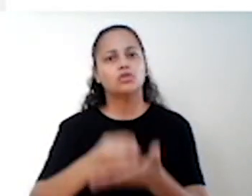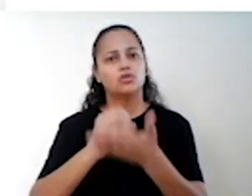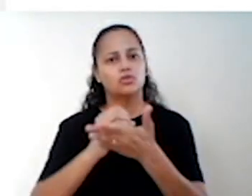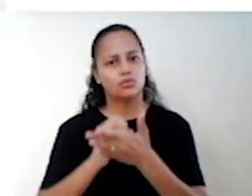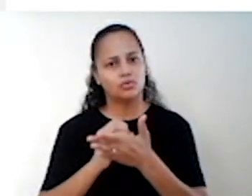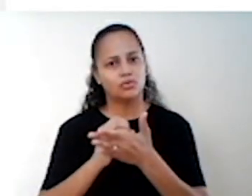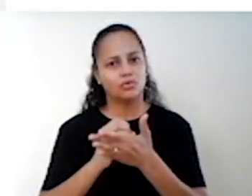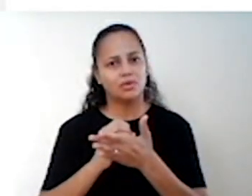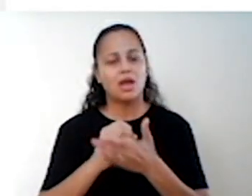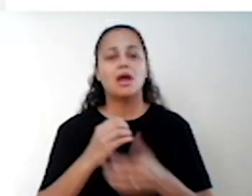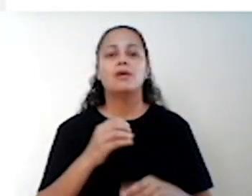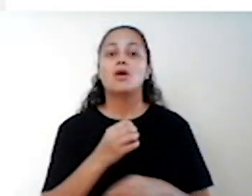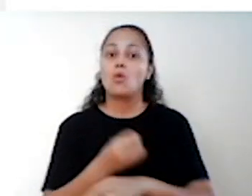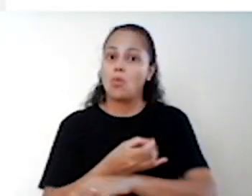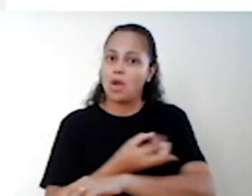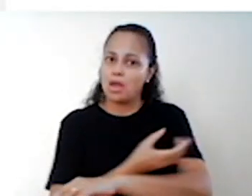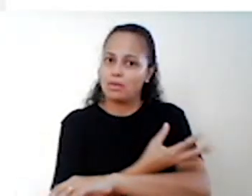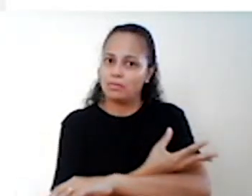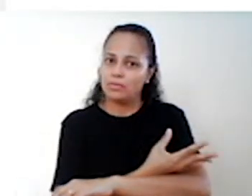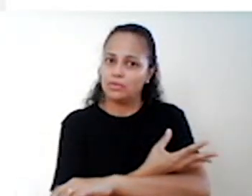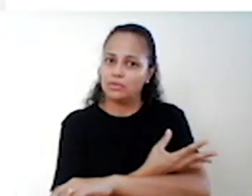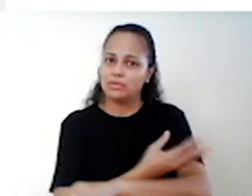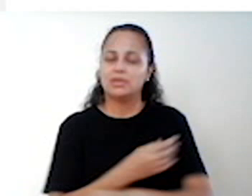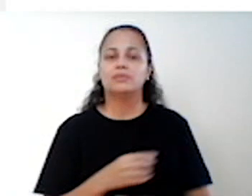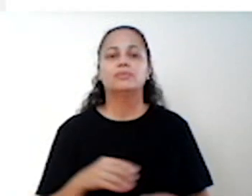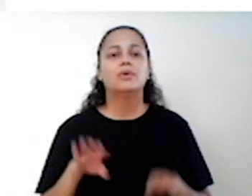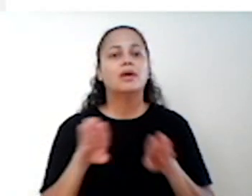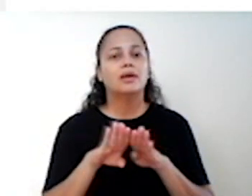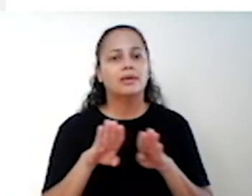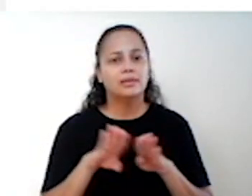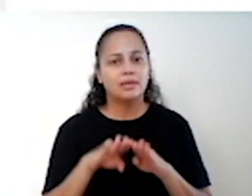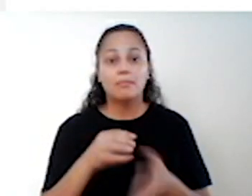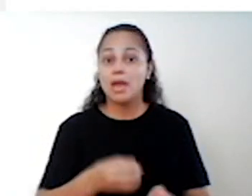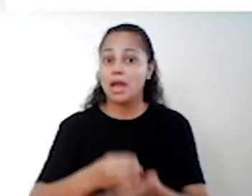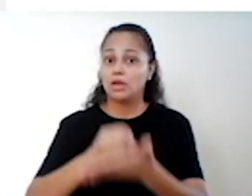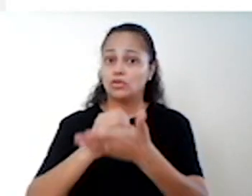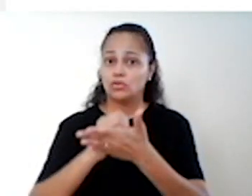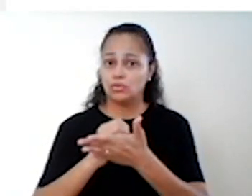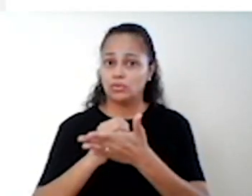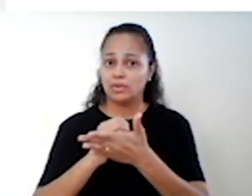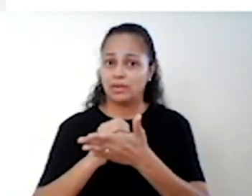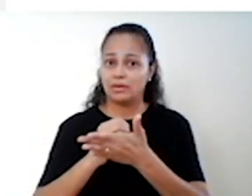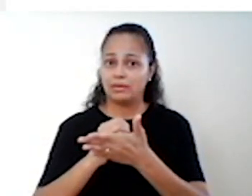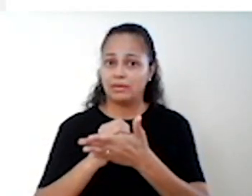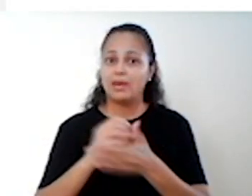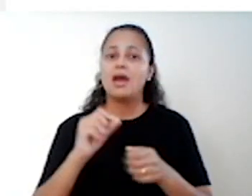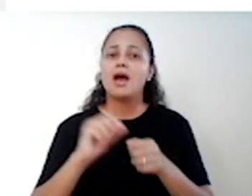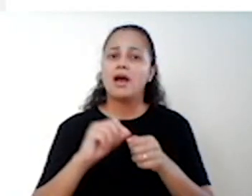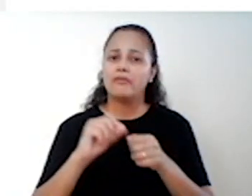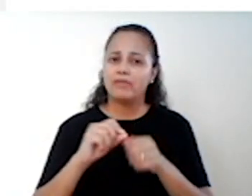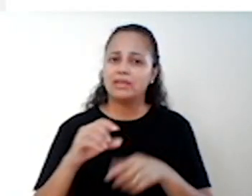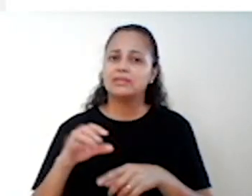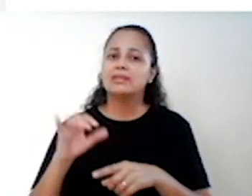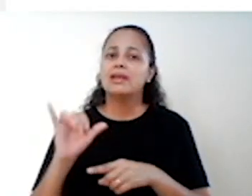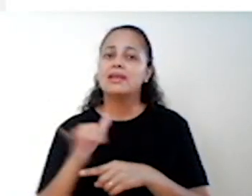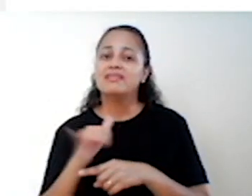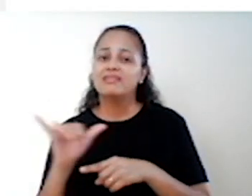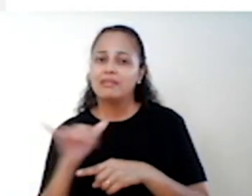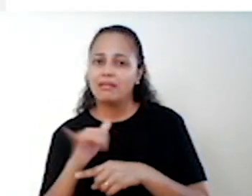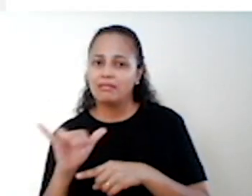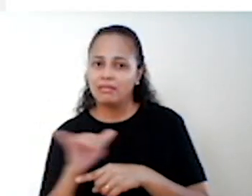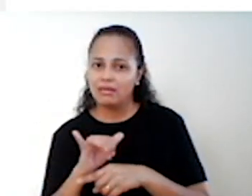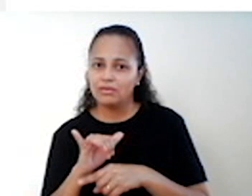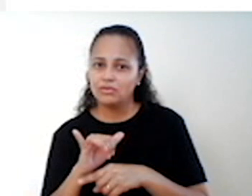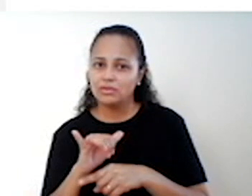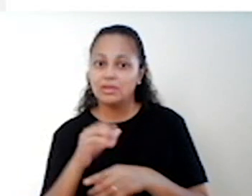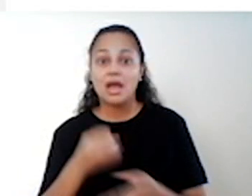ajudar a lidar com toda a emoção e experiência e, para além disso, vão te auxiliar também na elaboração de estratégias de